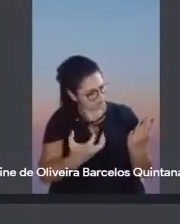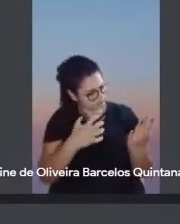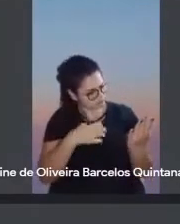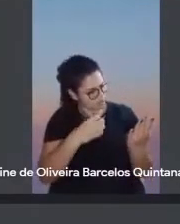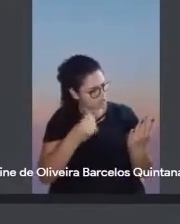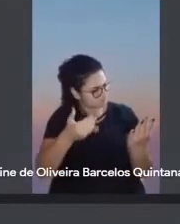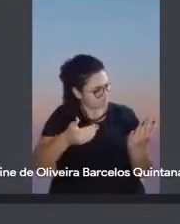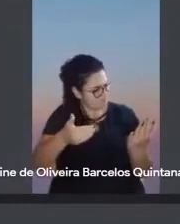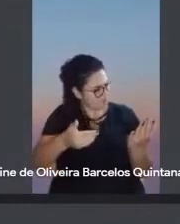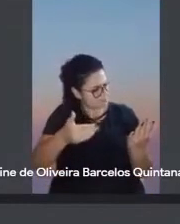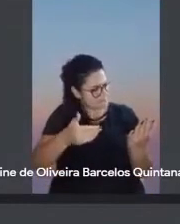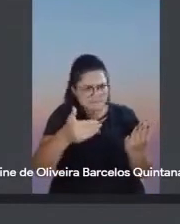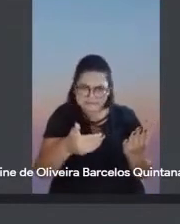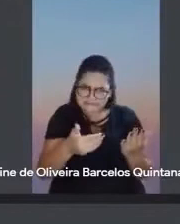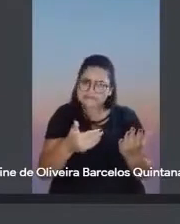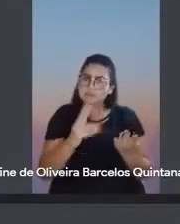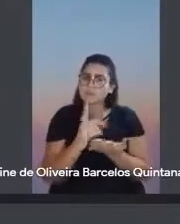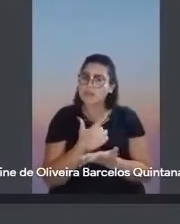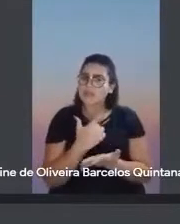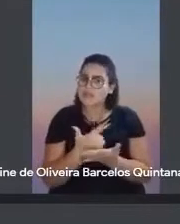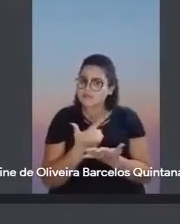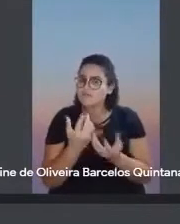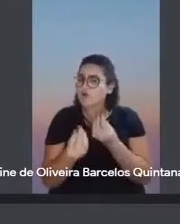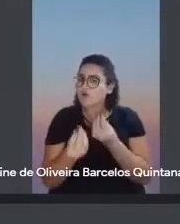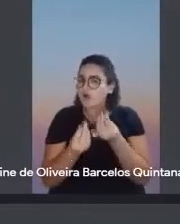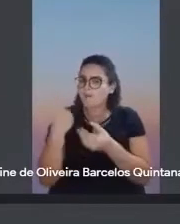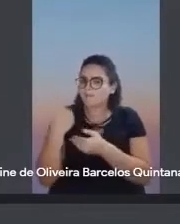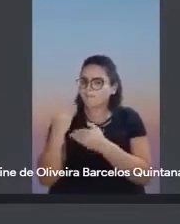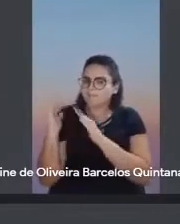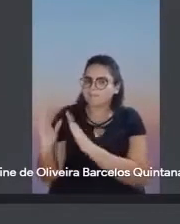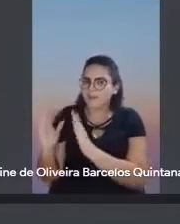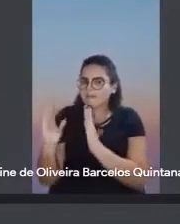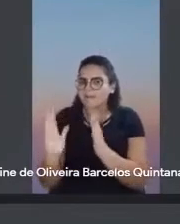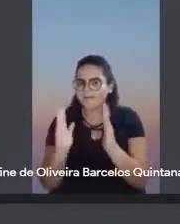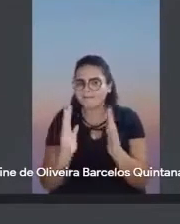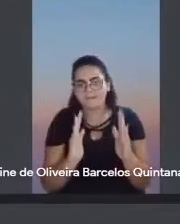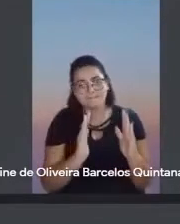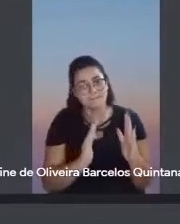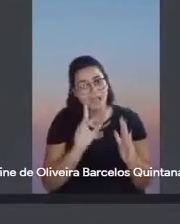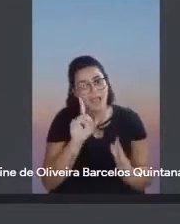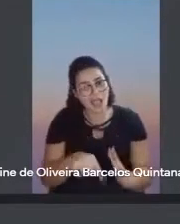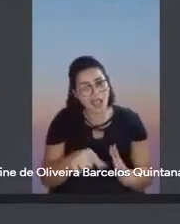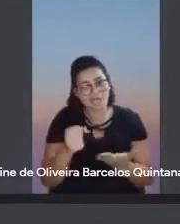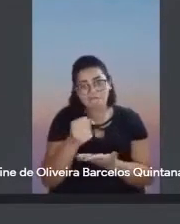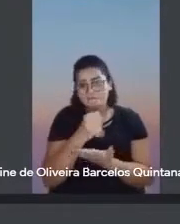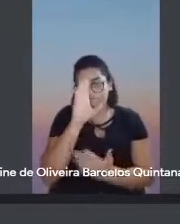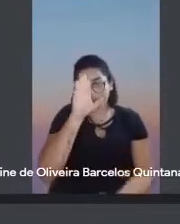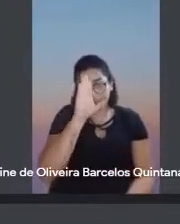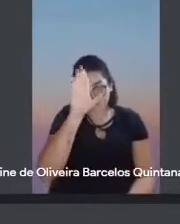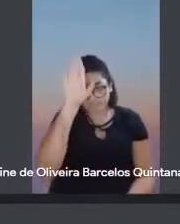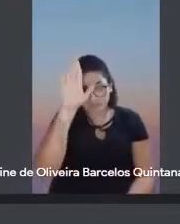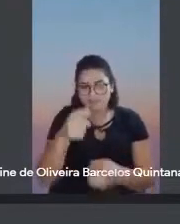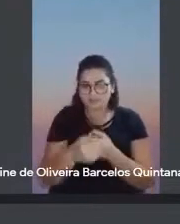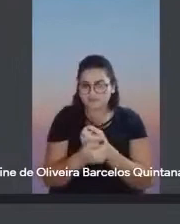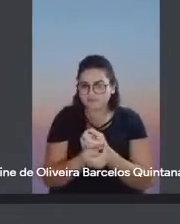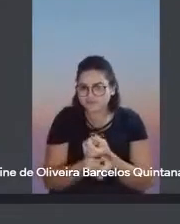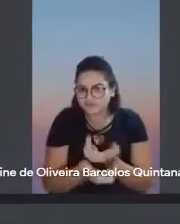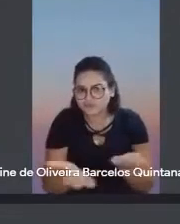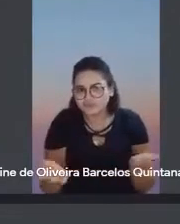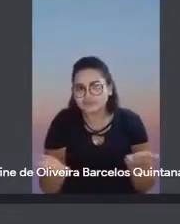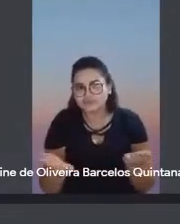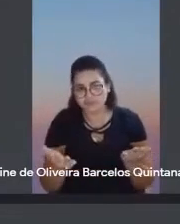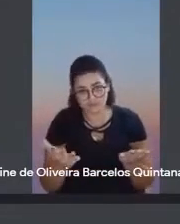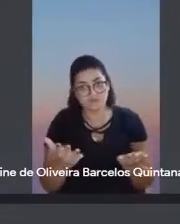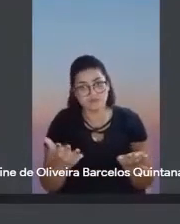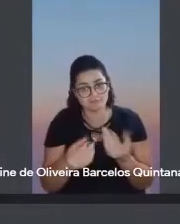de como foi feito o livro. Então, ele era fundamental nas nossas caravanas. Então, nós distribuímos muitos desses